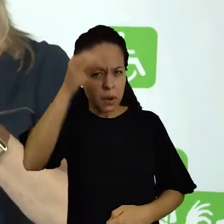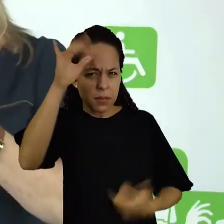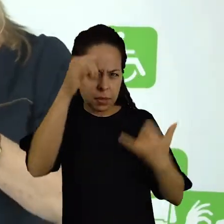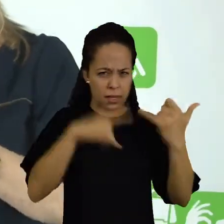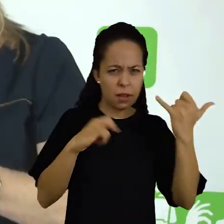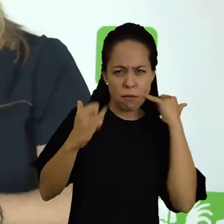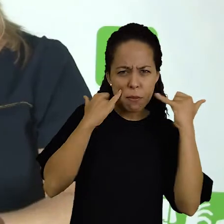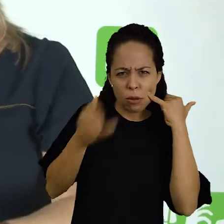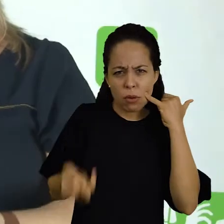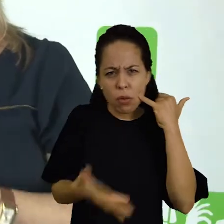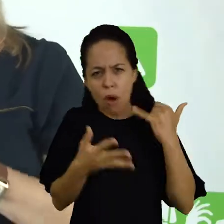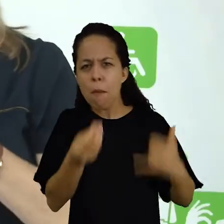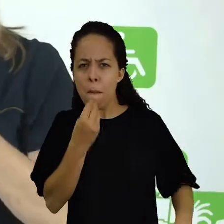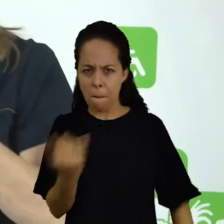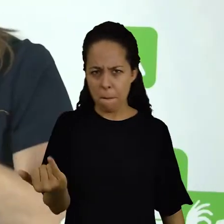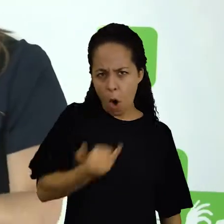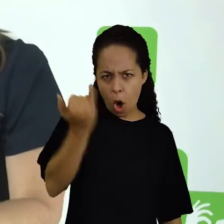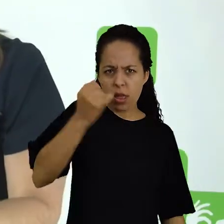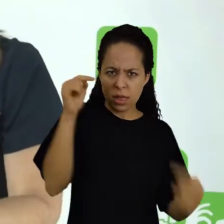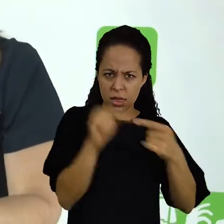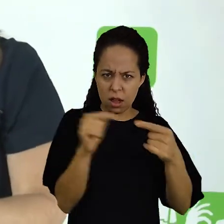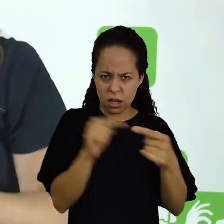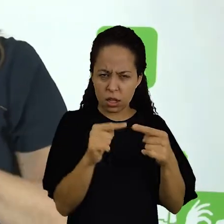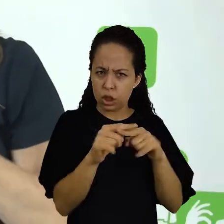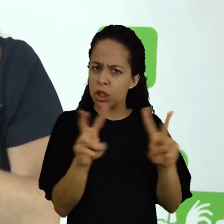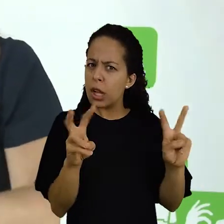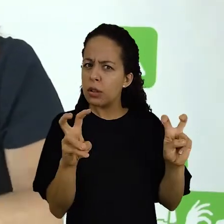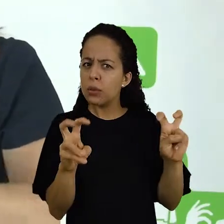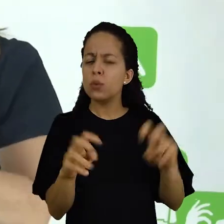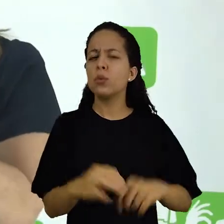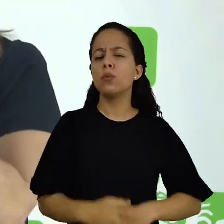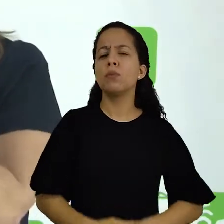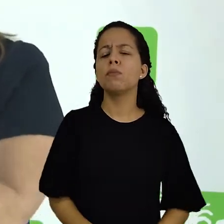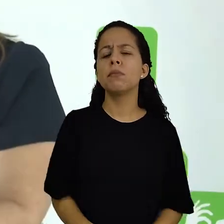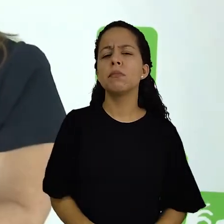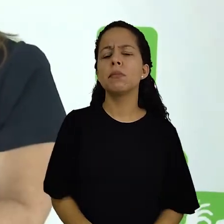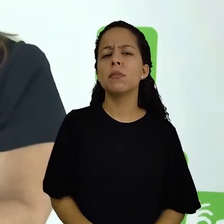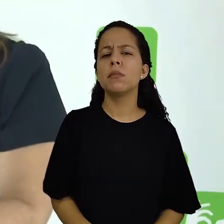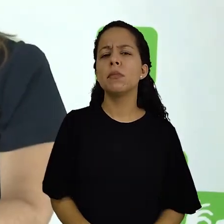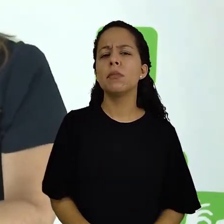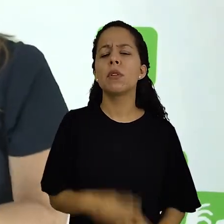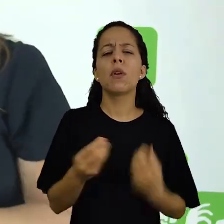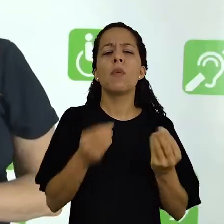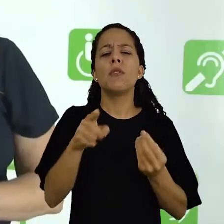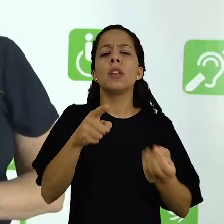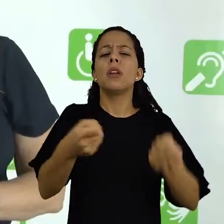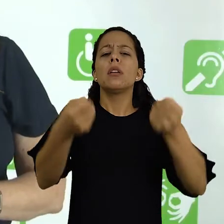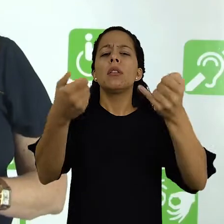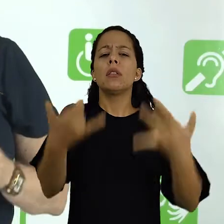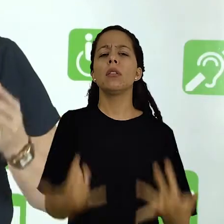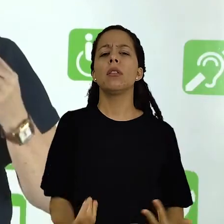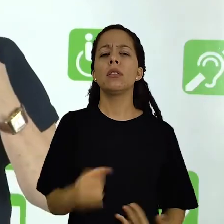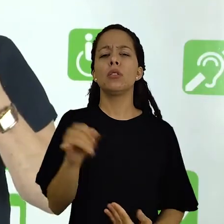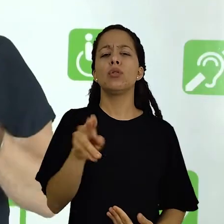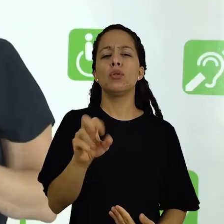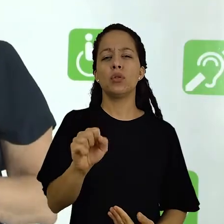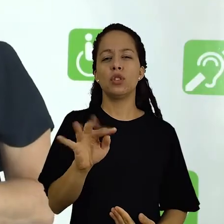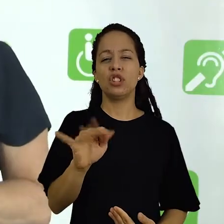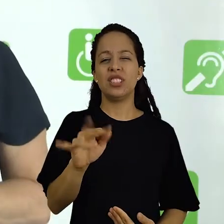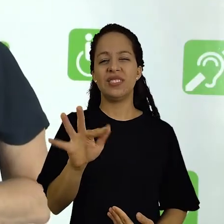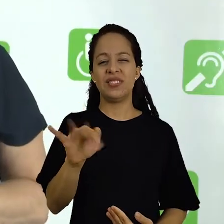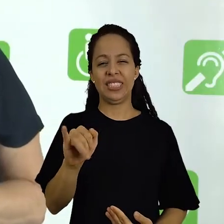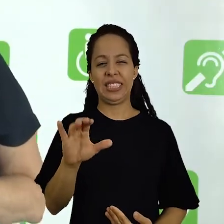Conhecimentos novos, relevantes em relação ao assunto? Para que você